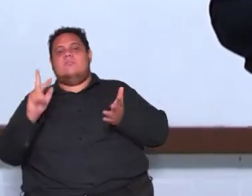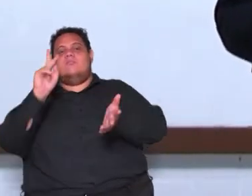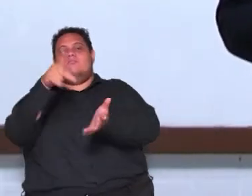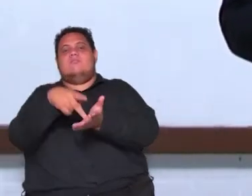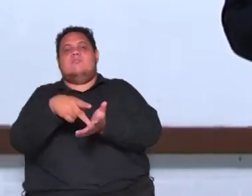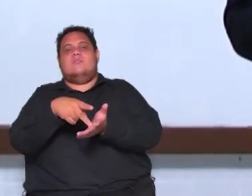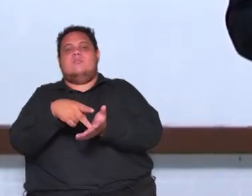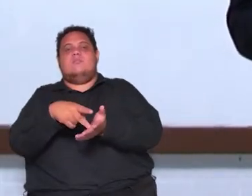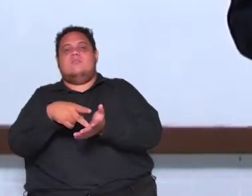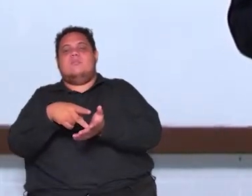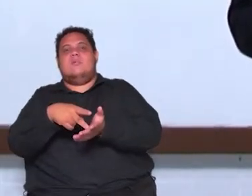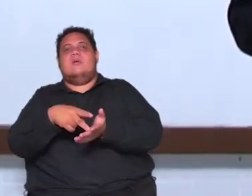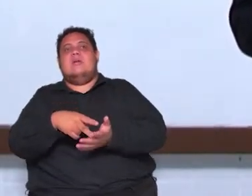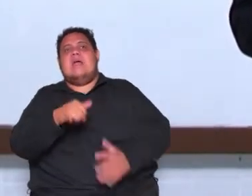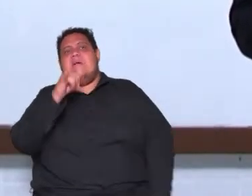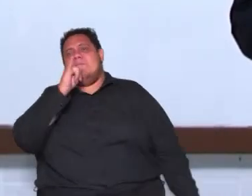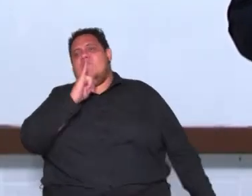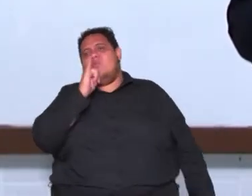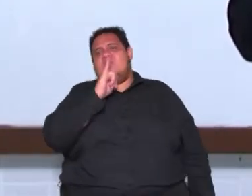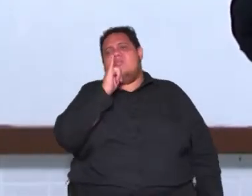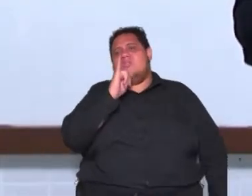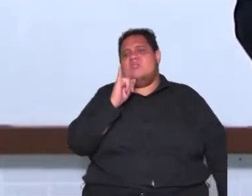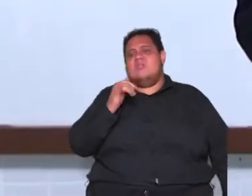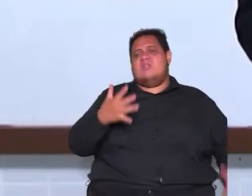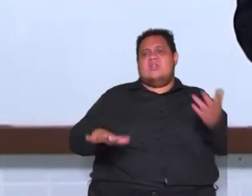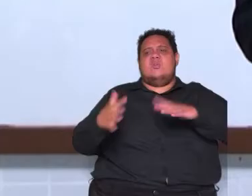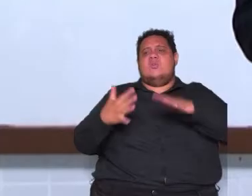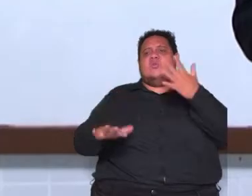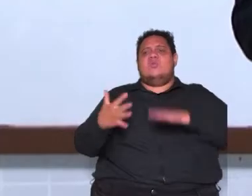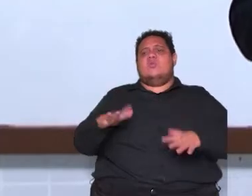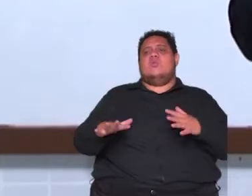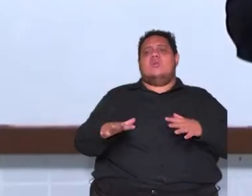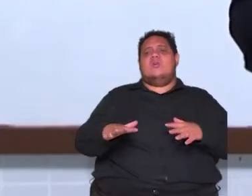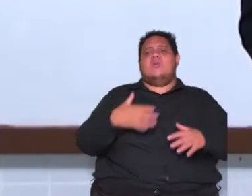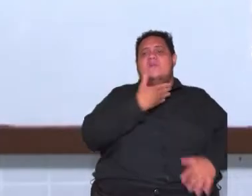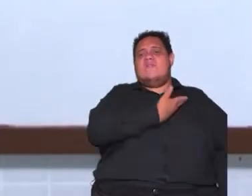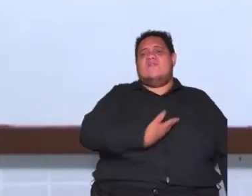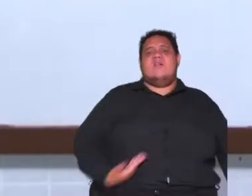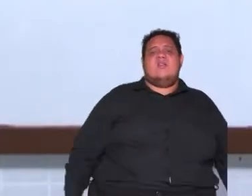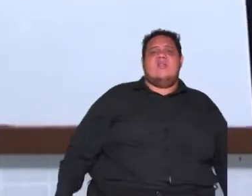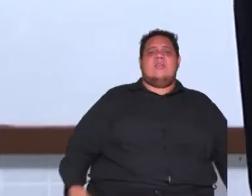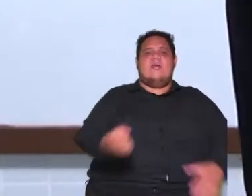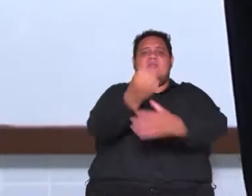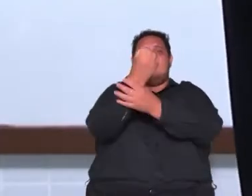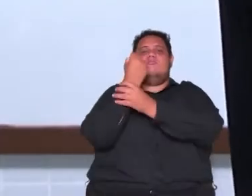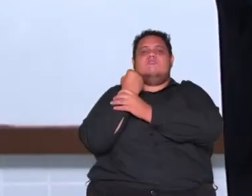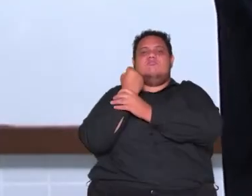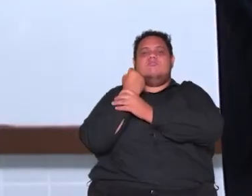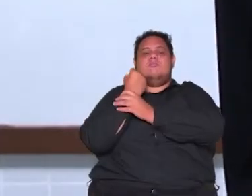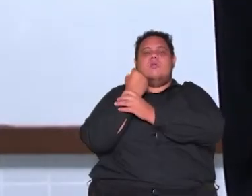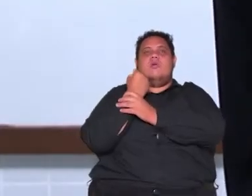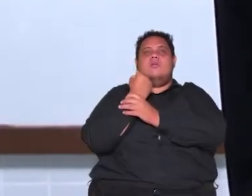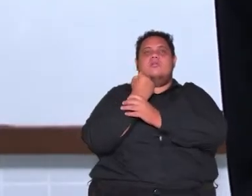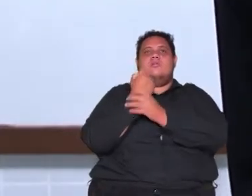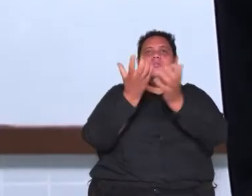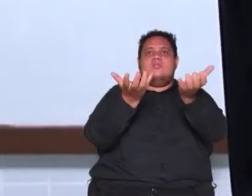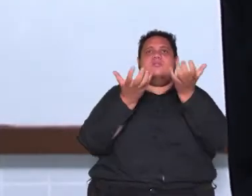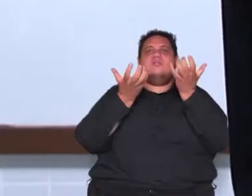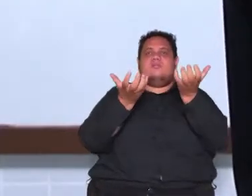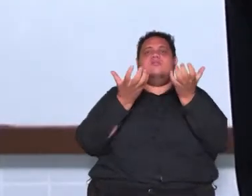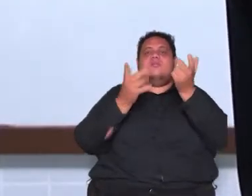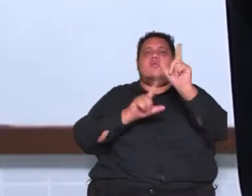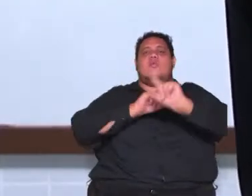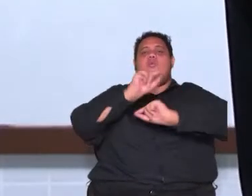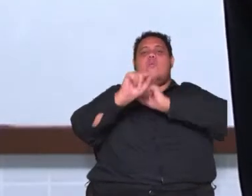de digamos assim uma das formas de governo que ele defendia né um governo a melhor